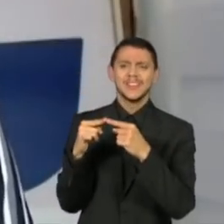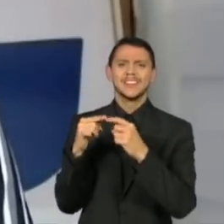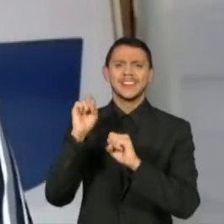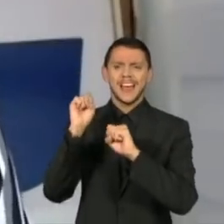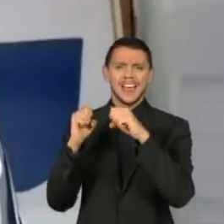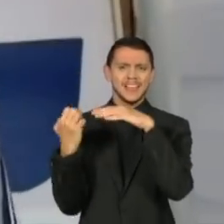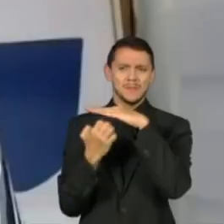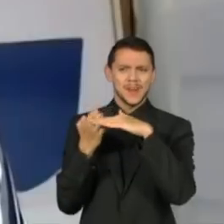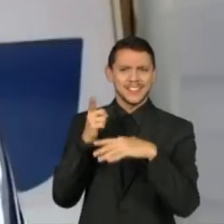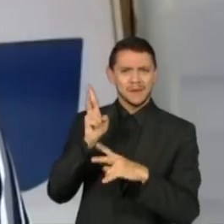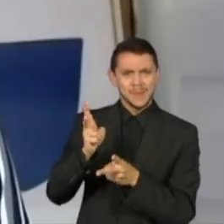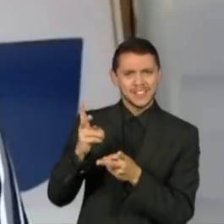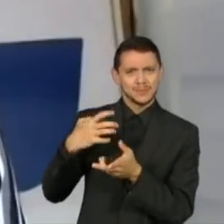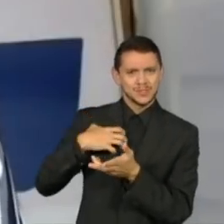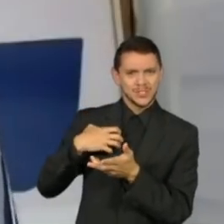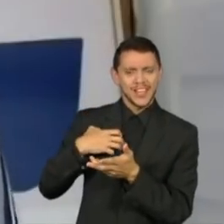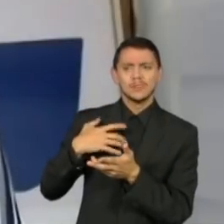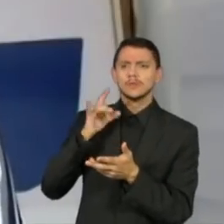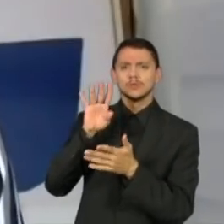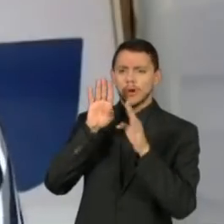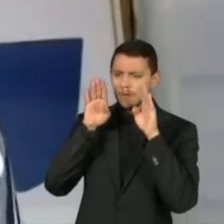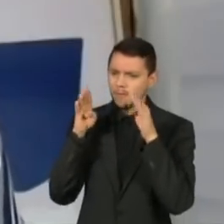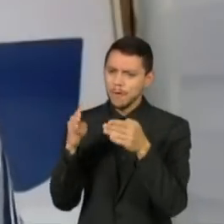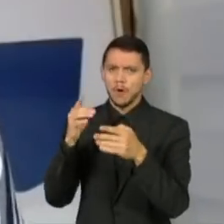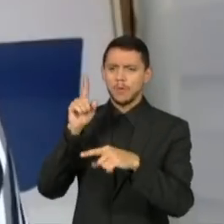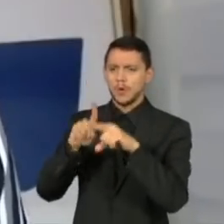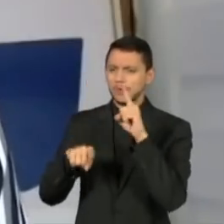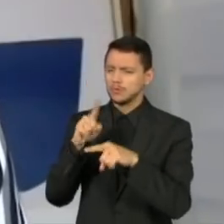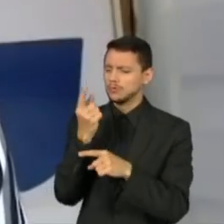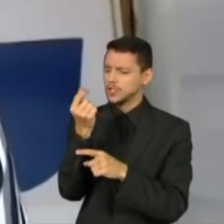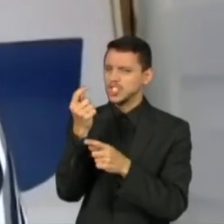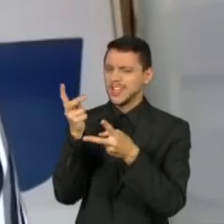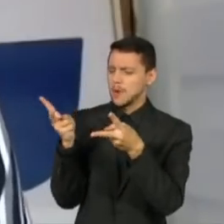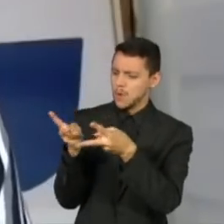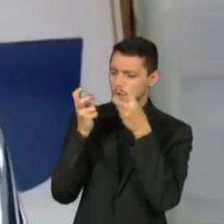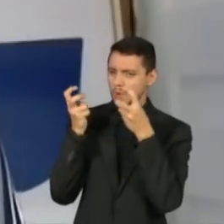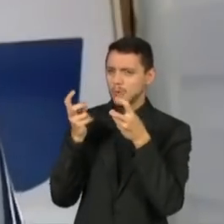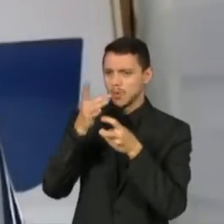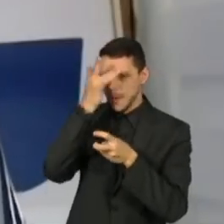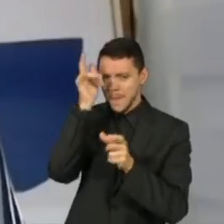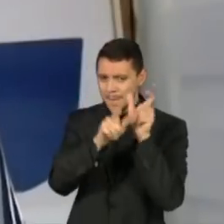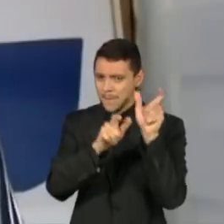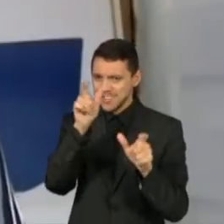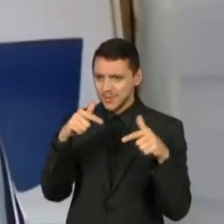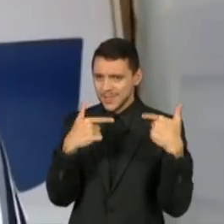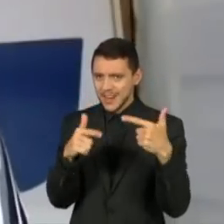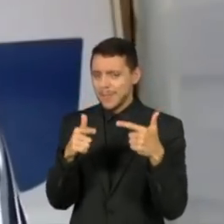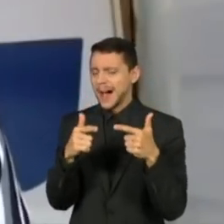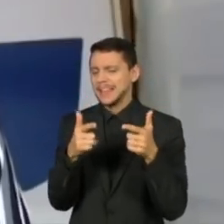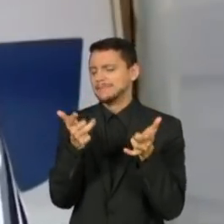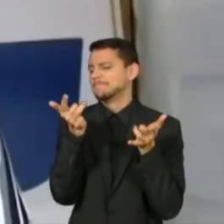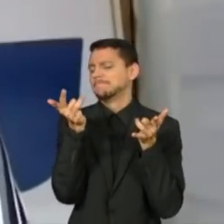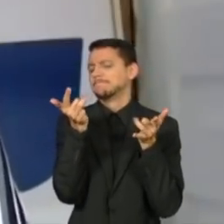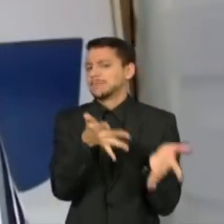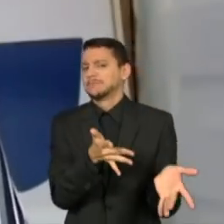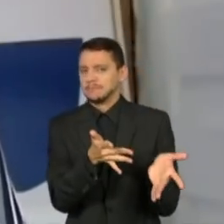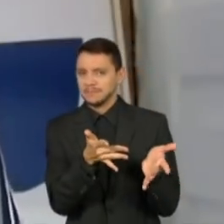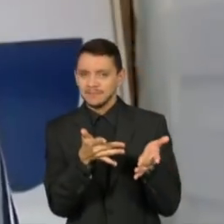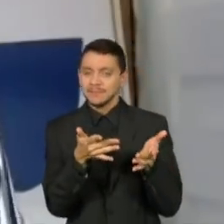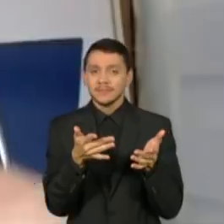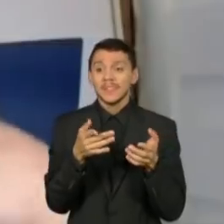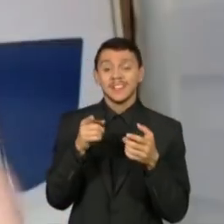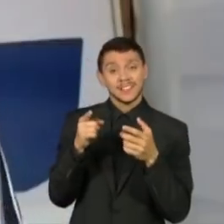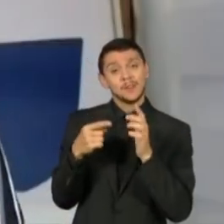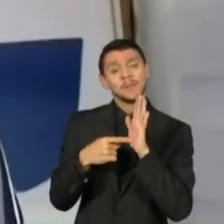priorizando o produto, o lucro no lugar das pessoas. Isso nos mostra que nós, enquanto esse modelo de